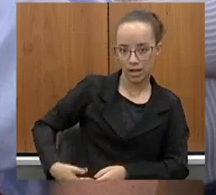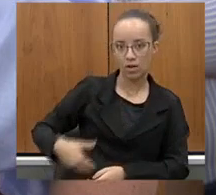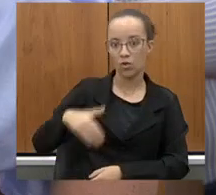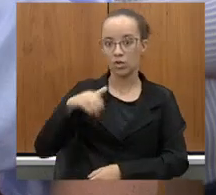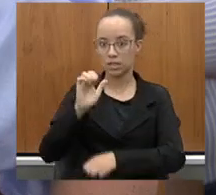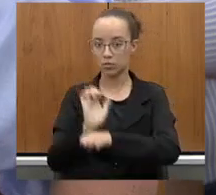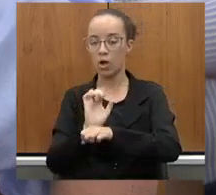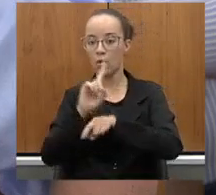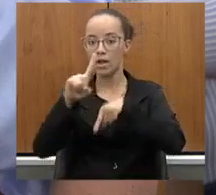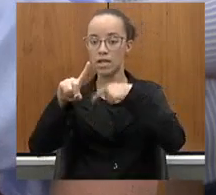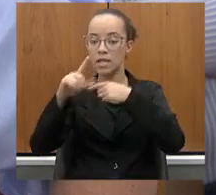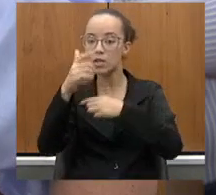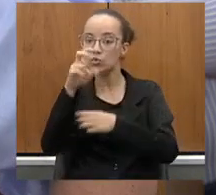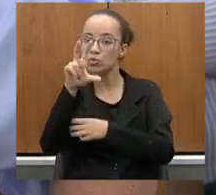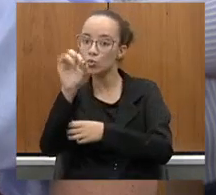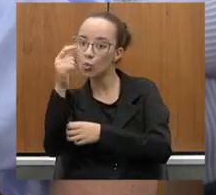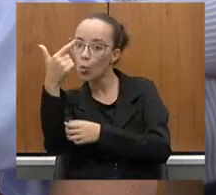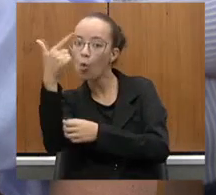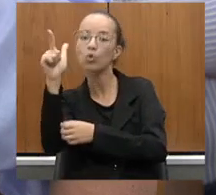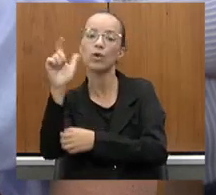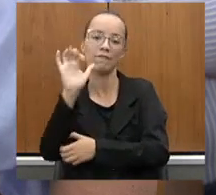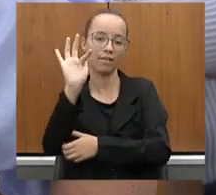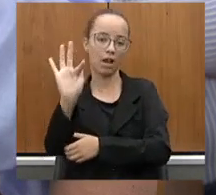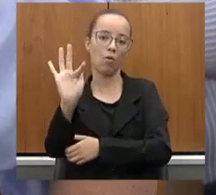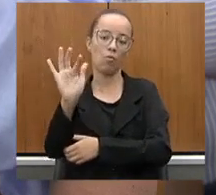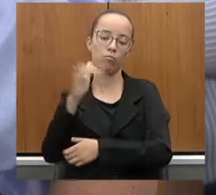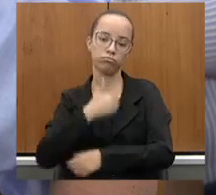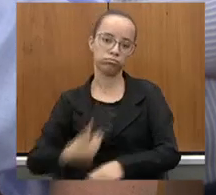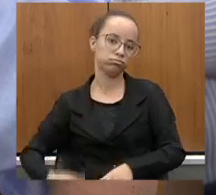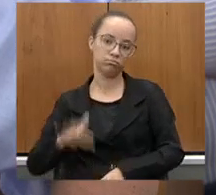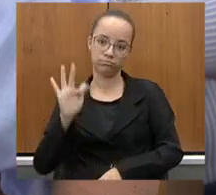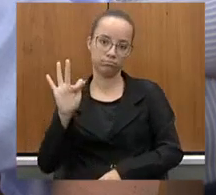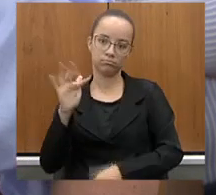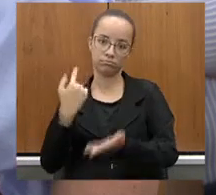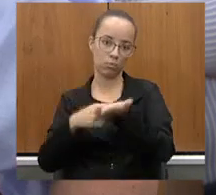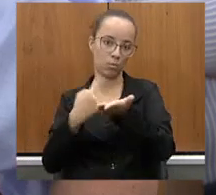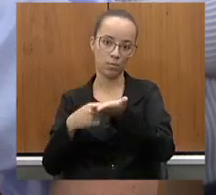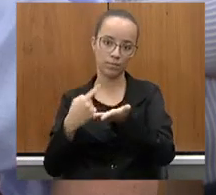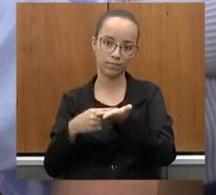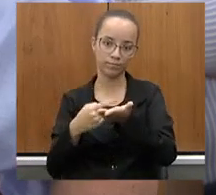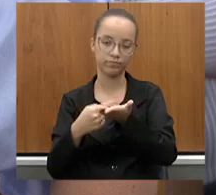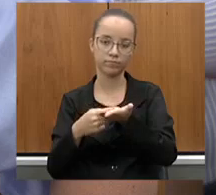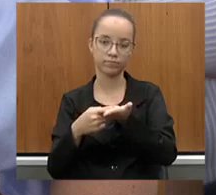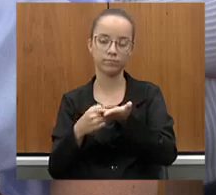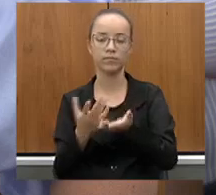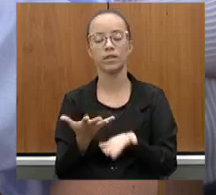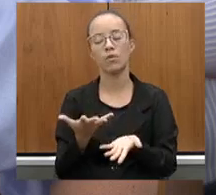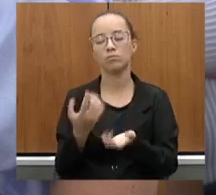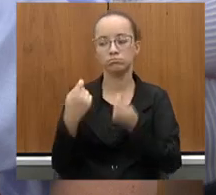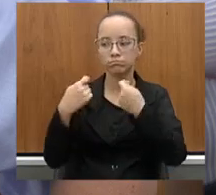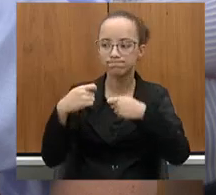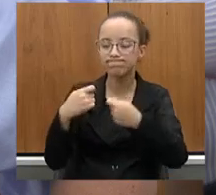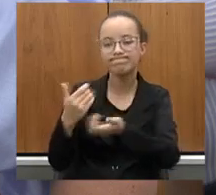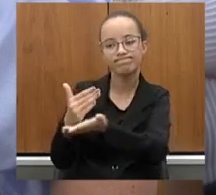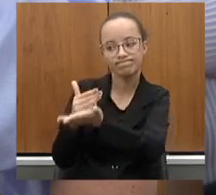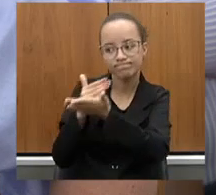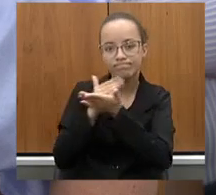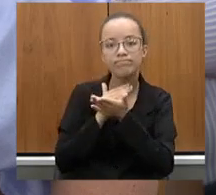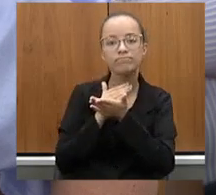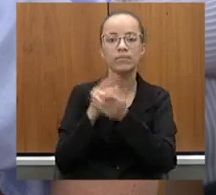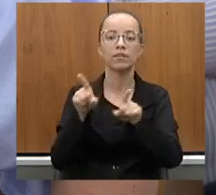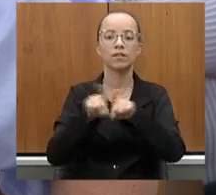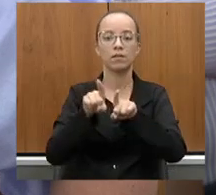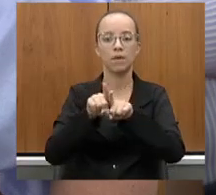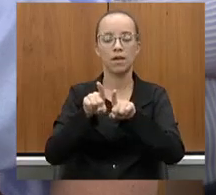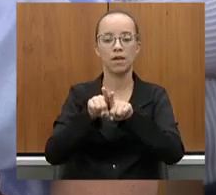parte foi feita, agora precisa do governo federal fazer a deles, a gente conta aí com o seu apoio, inclusive, ter locução,